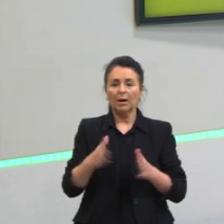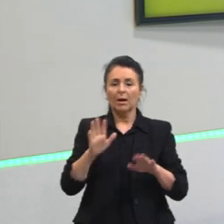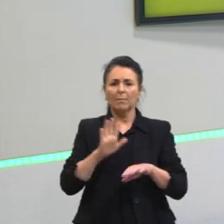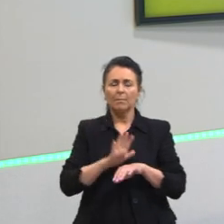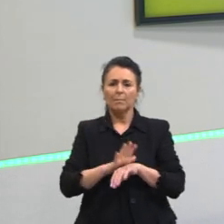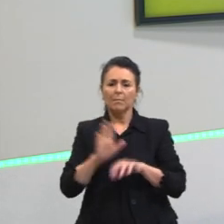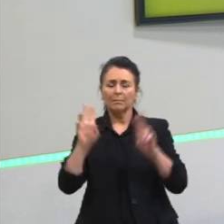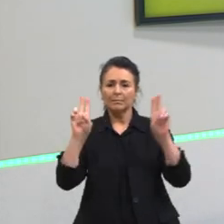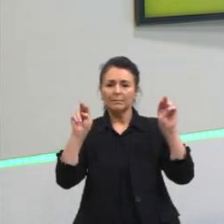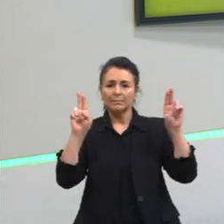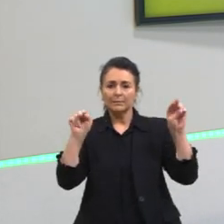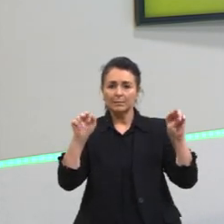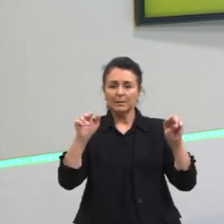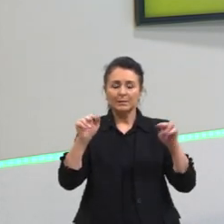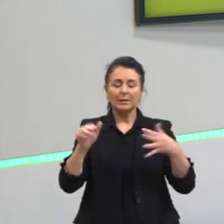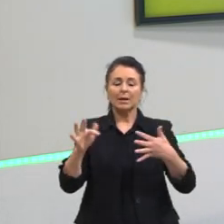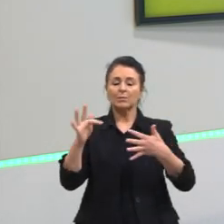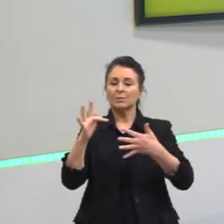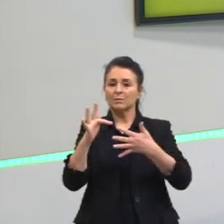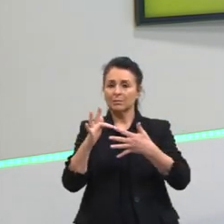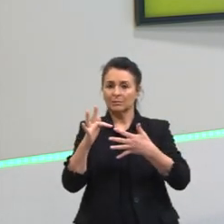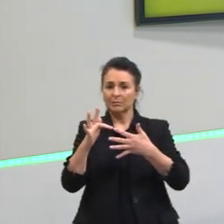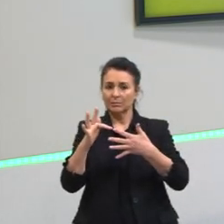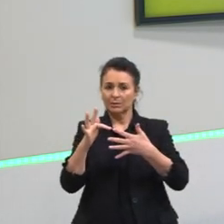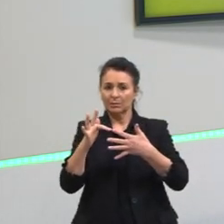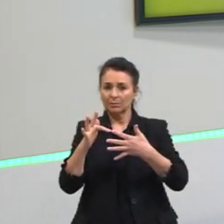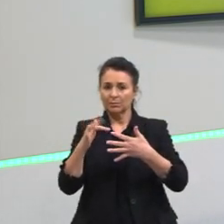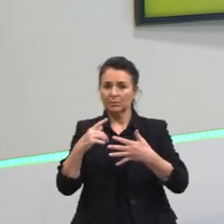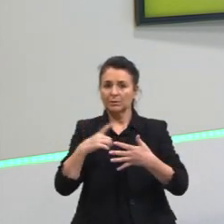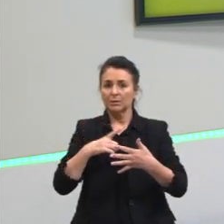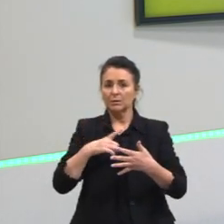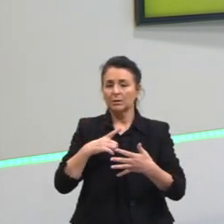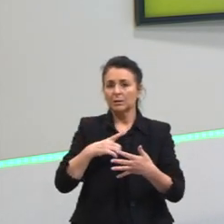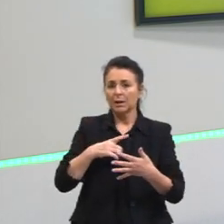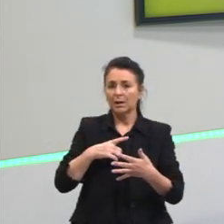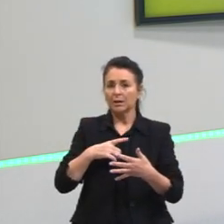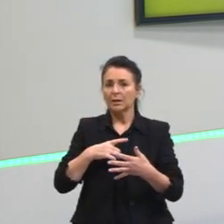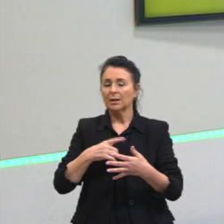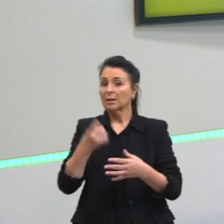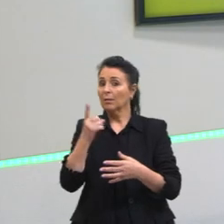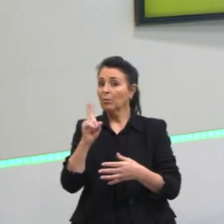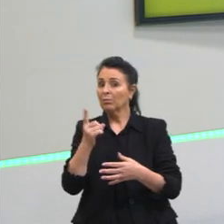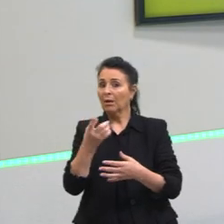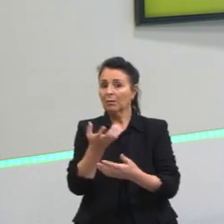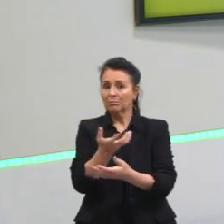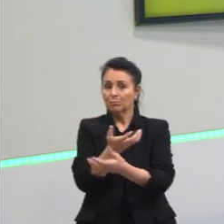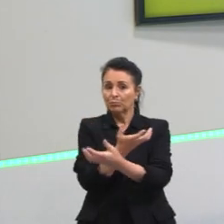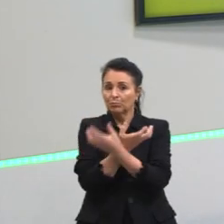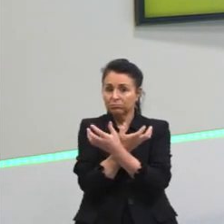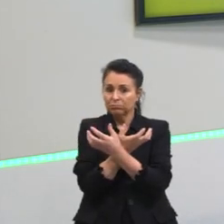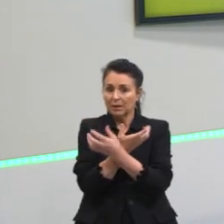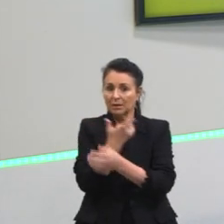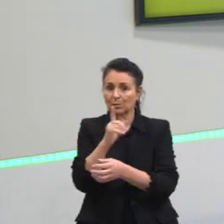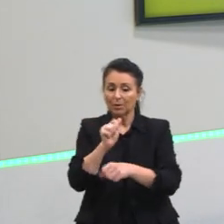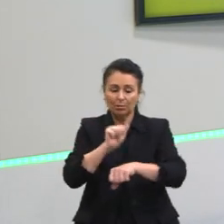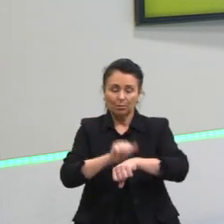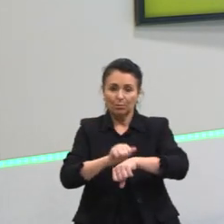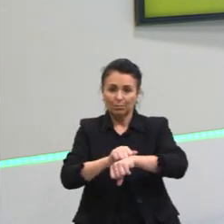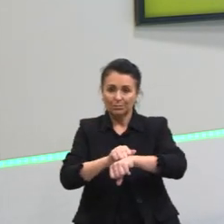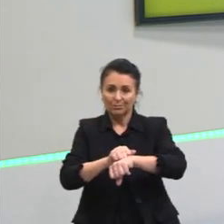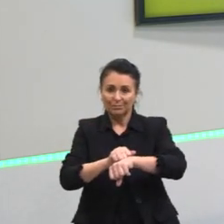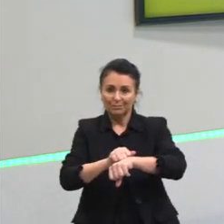esses filos aqui que, popularmente falando, são invertebrados. São animais invertebrados.